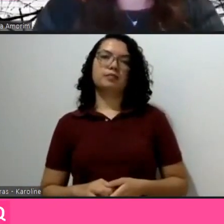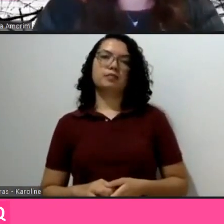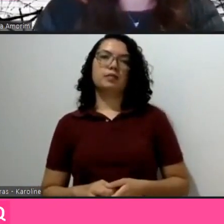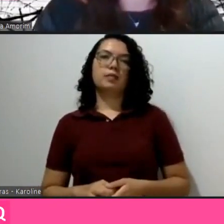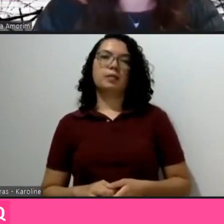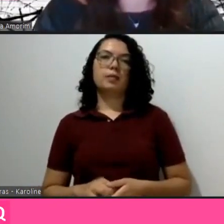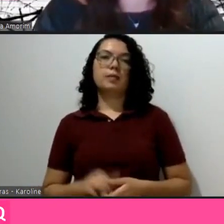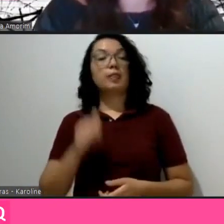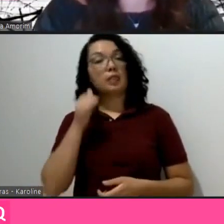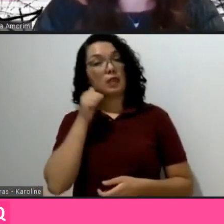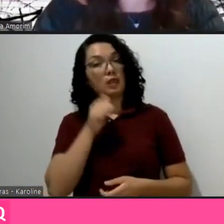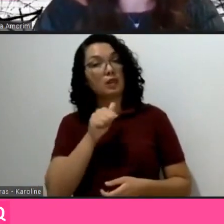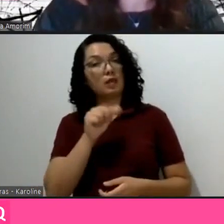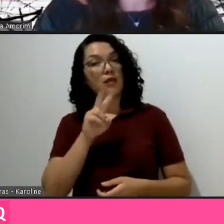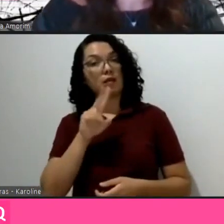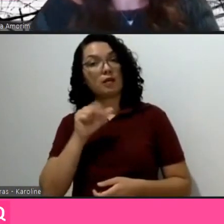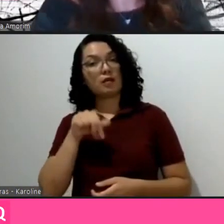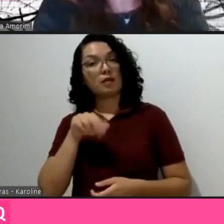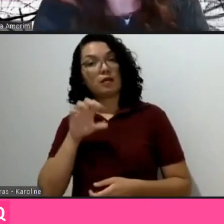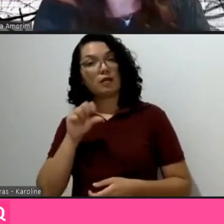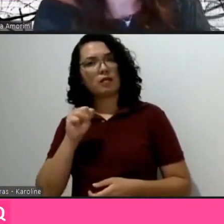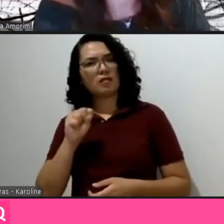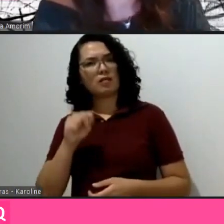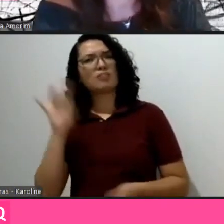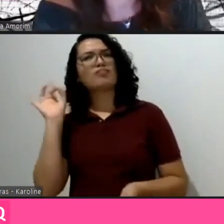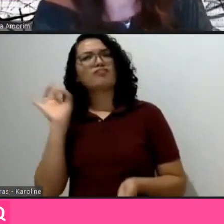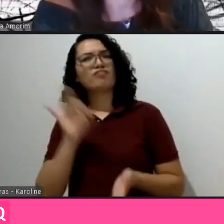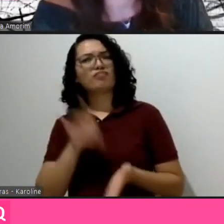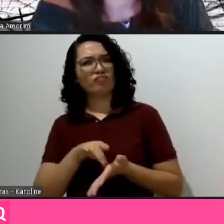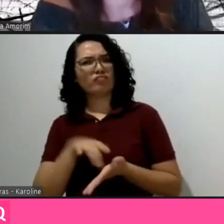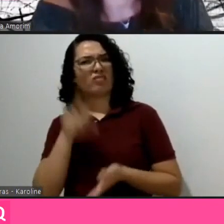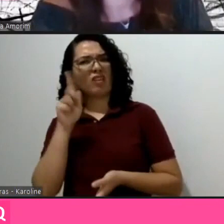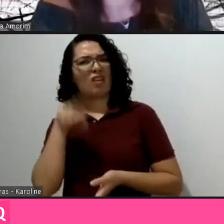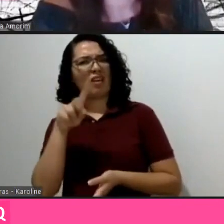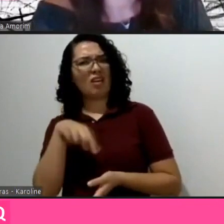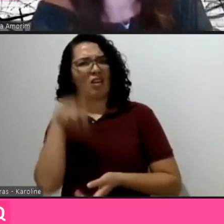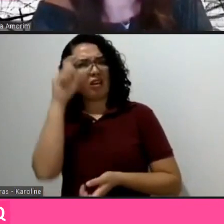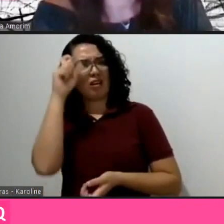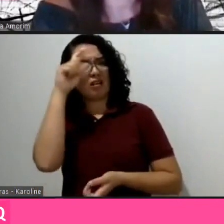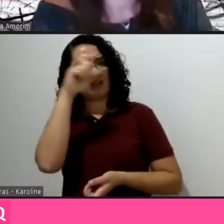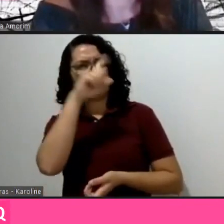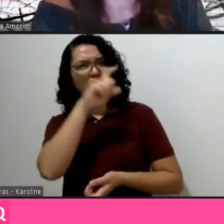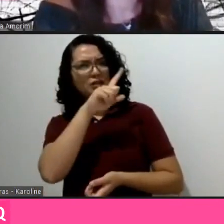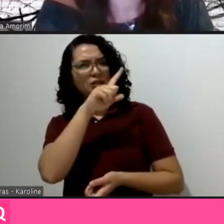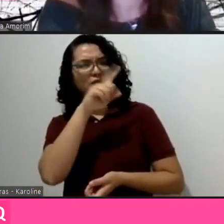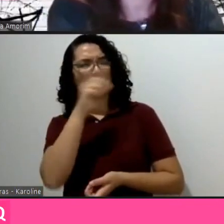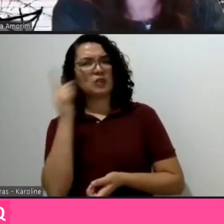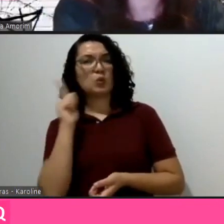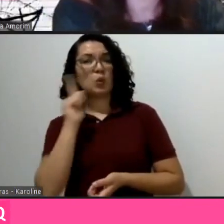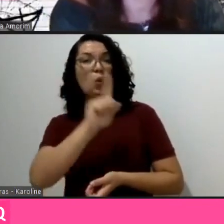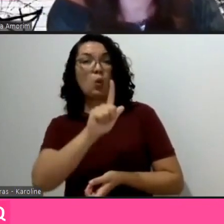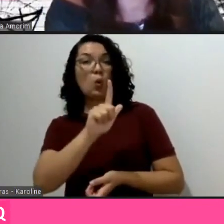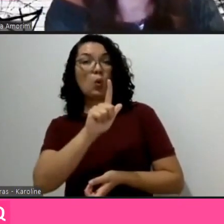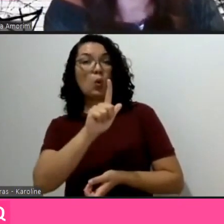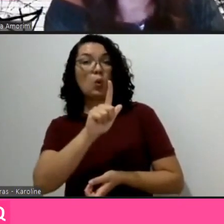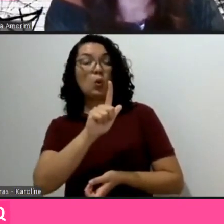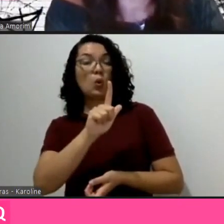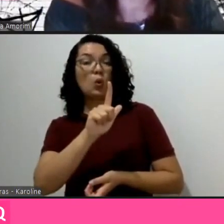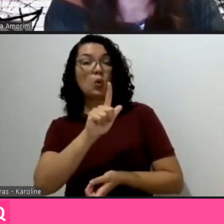De minha parte, de fato, é muito difícil conseguir, a gente pode até comentar